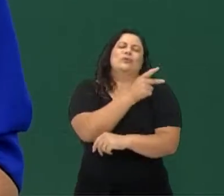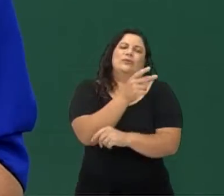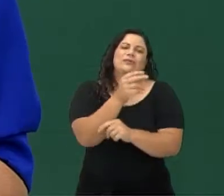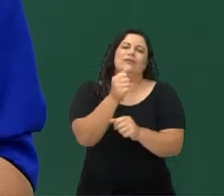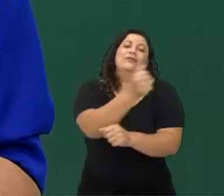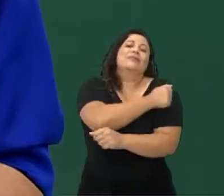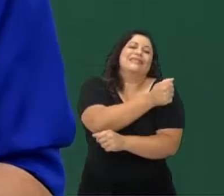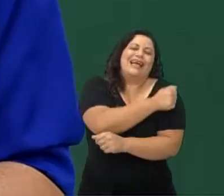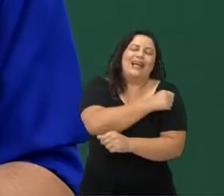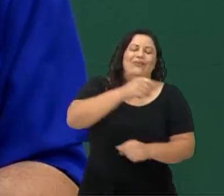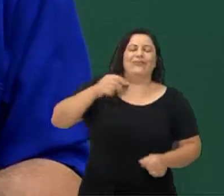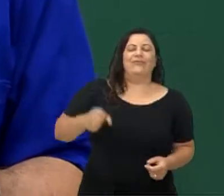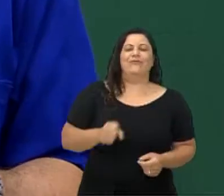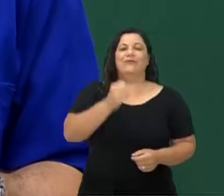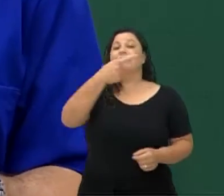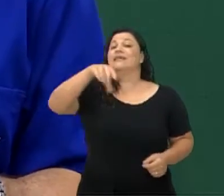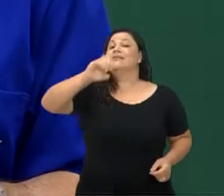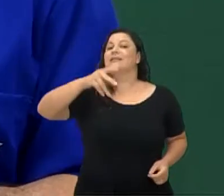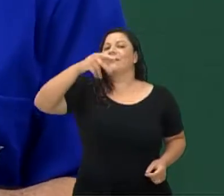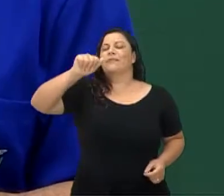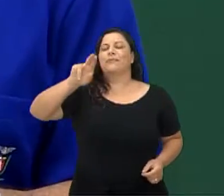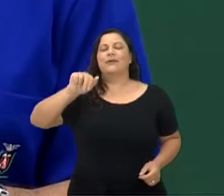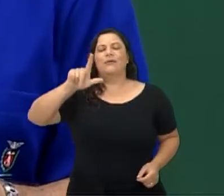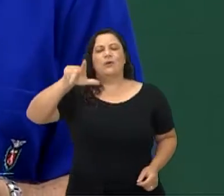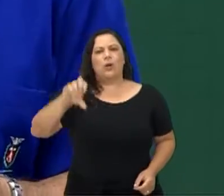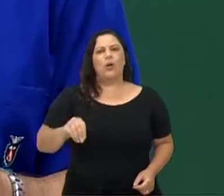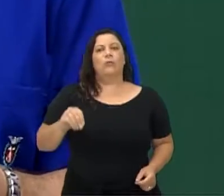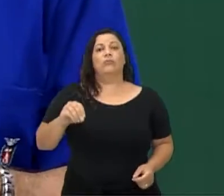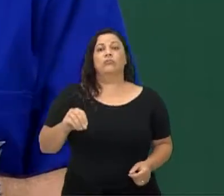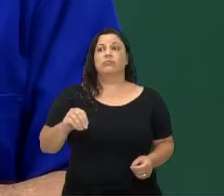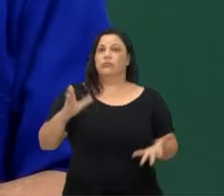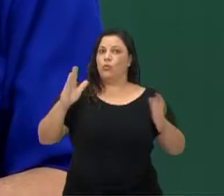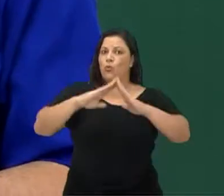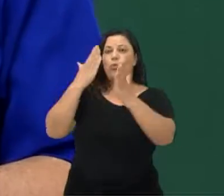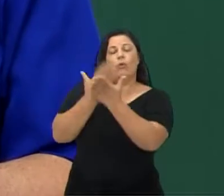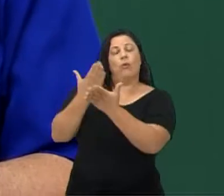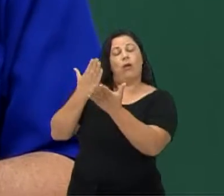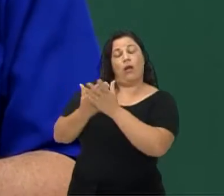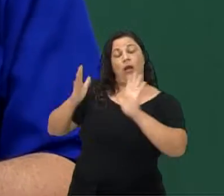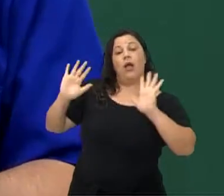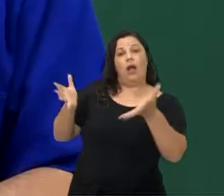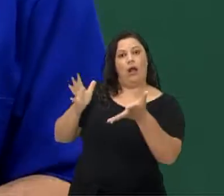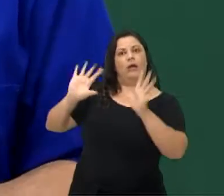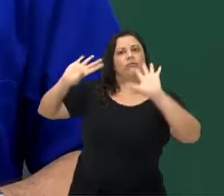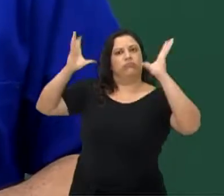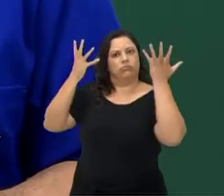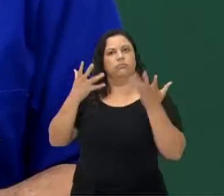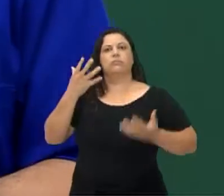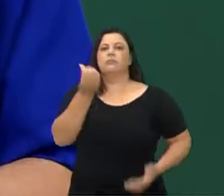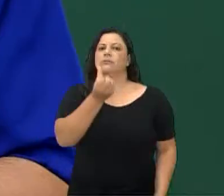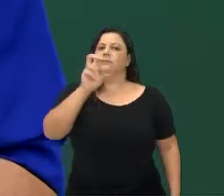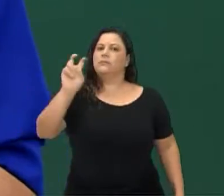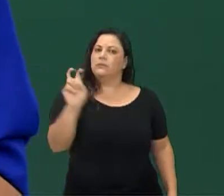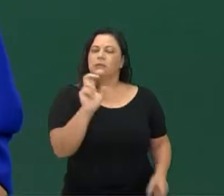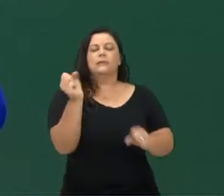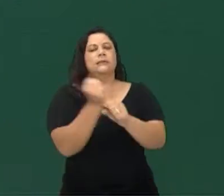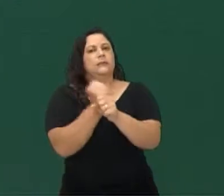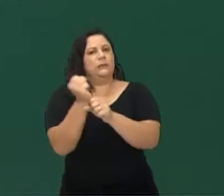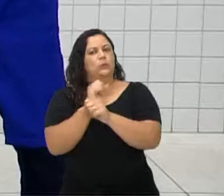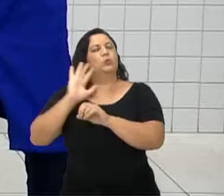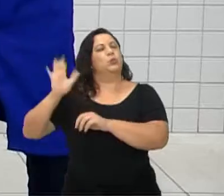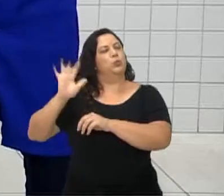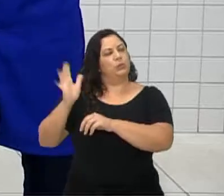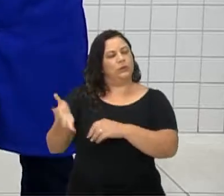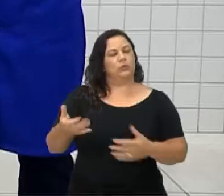Esse ano, o São Paulo Apóstolo está completando 65 anos. Esse colégio que tem sido uma marca ali na sua comunidade.